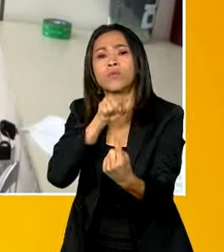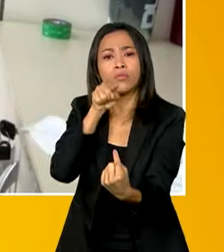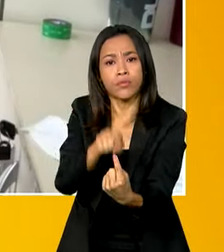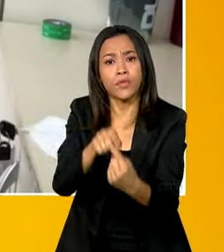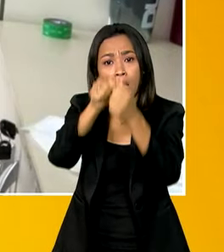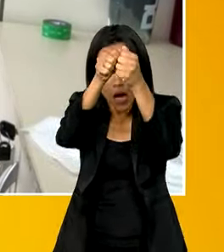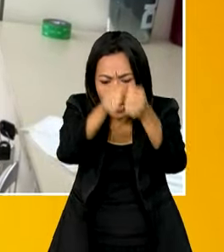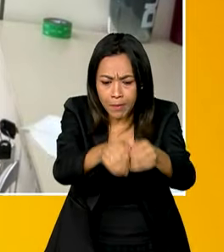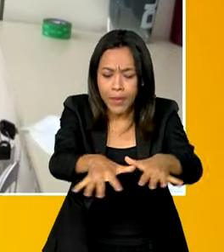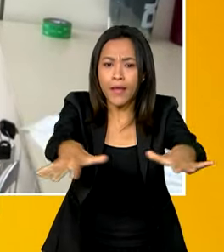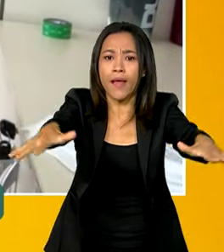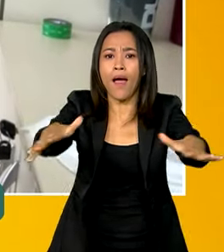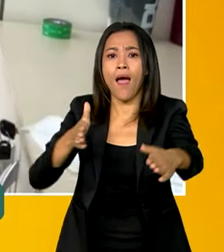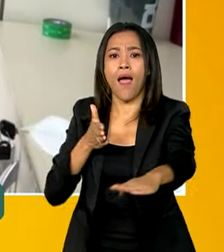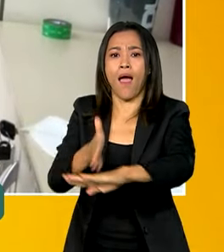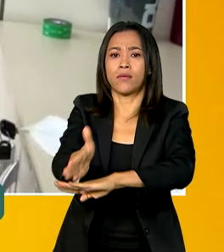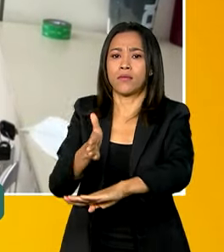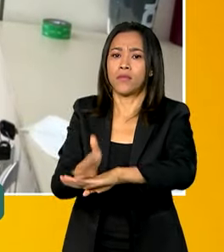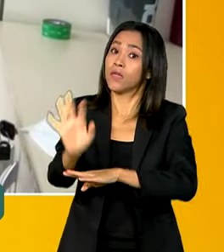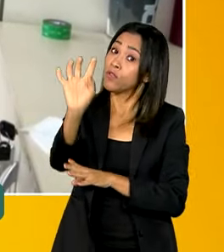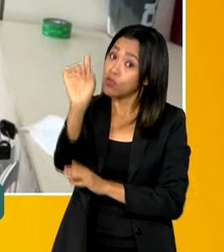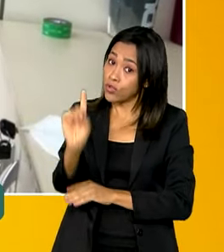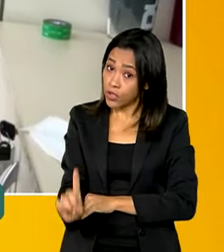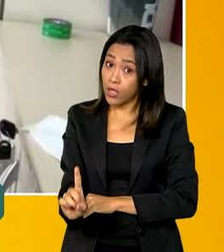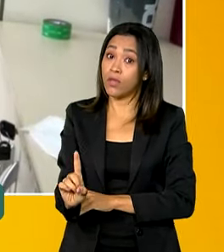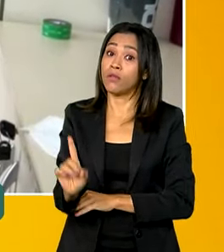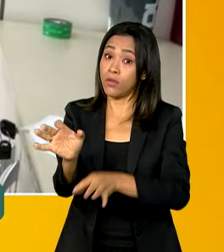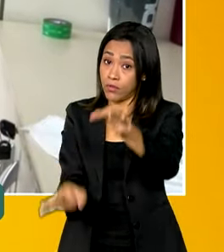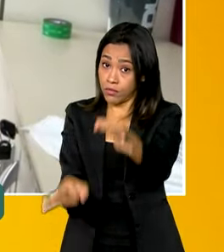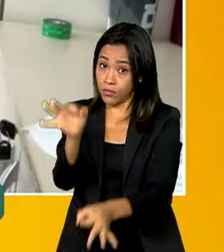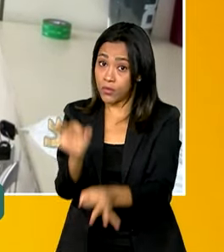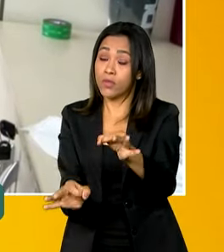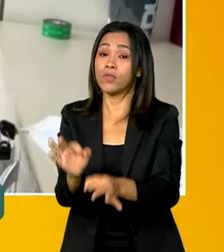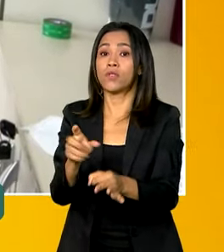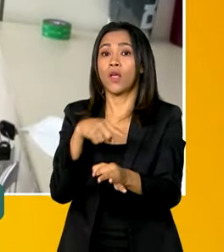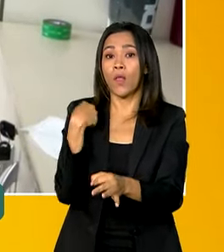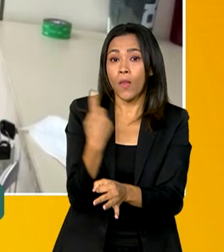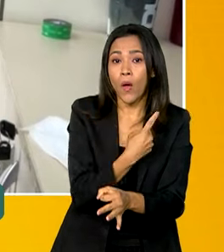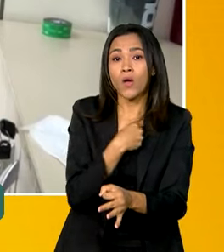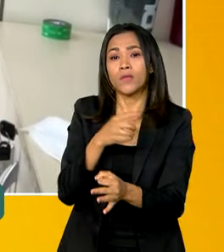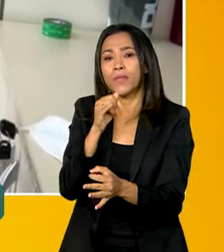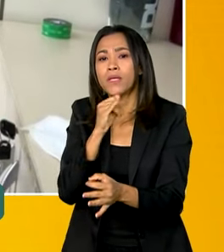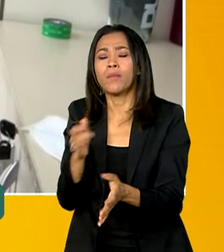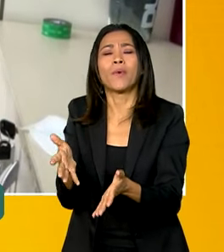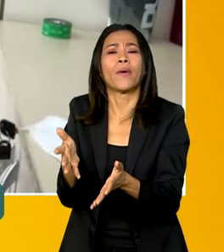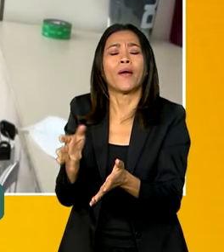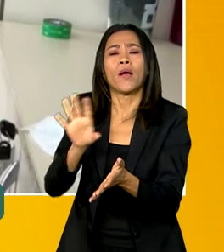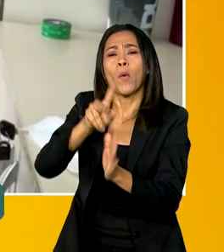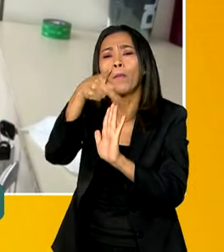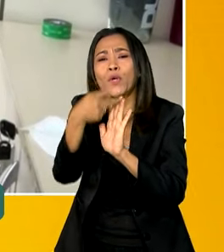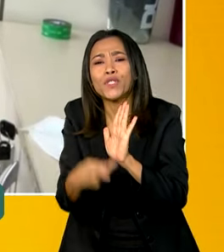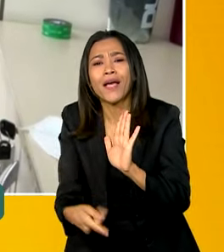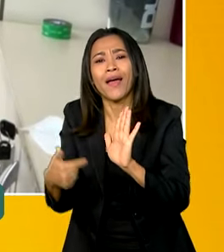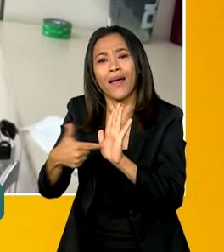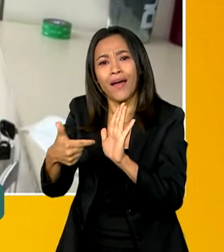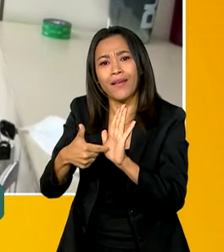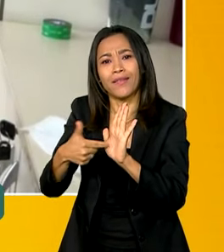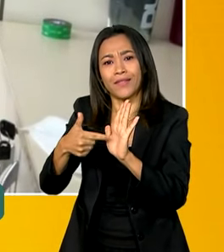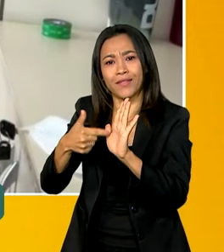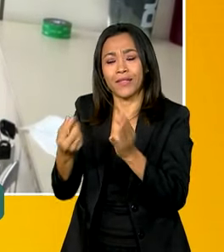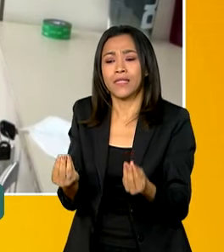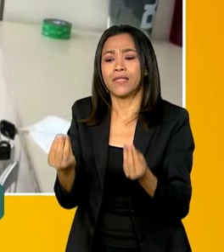ampliar o acesso a direitos. Então estamos investindo muito na lógica dos Defensoras Populares, que é um projeto focado no